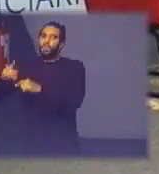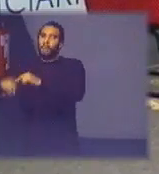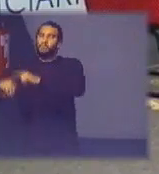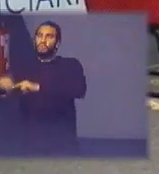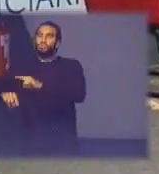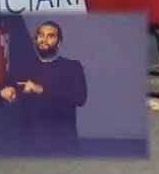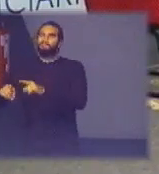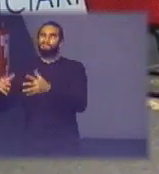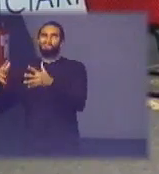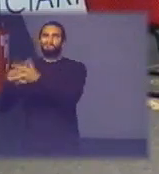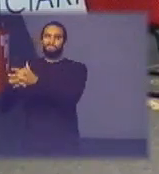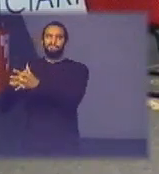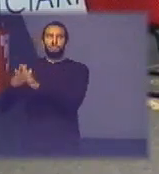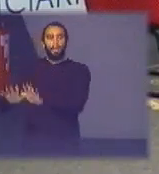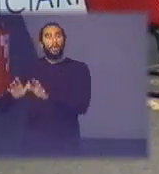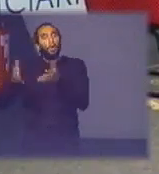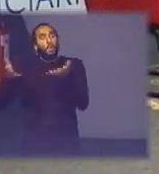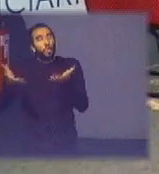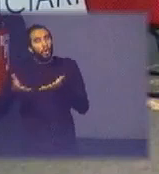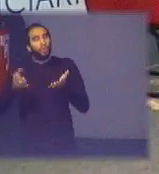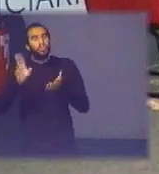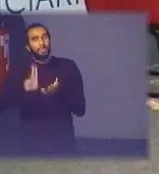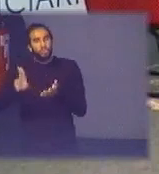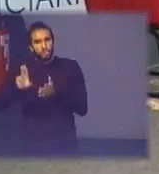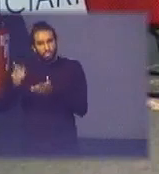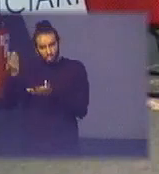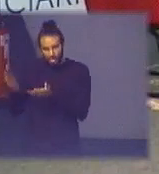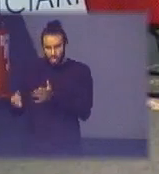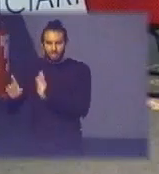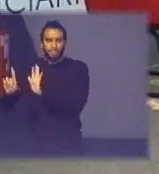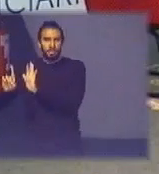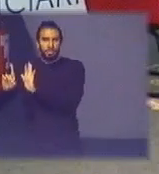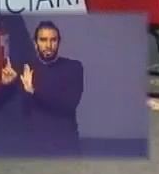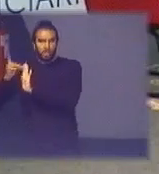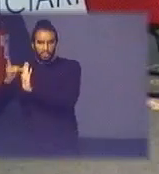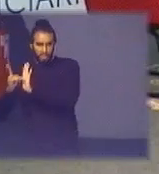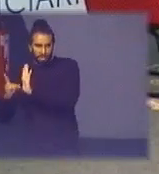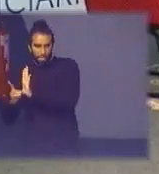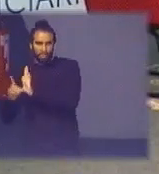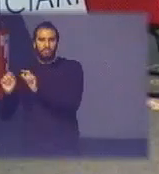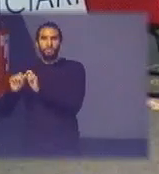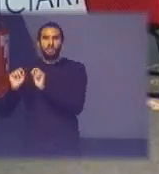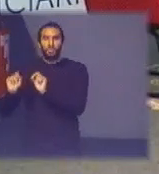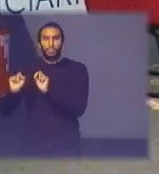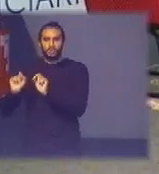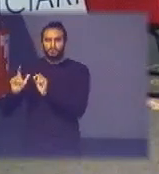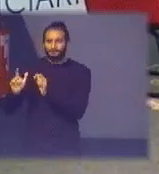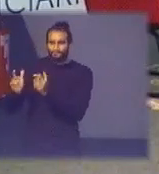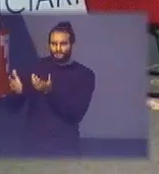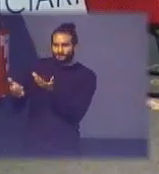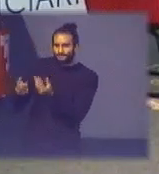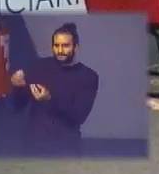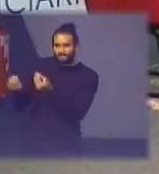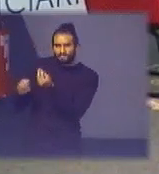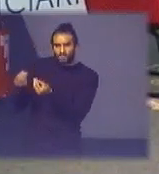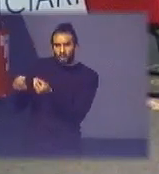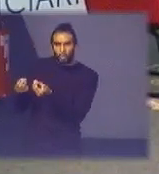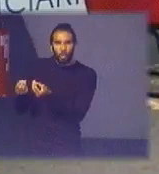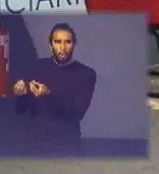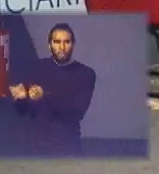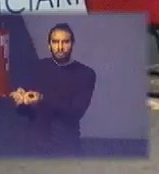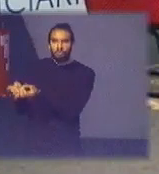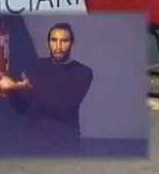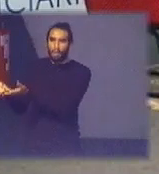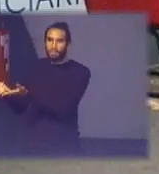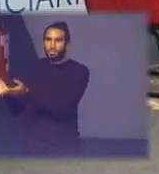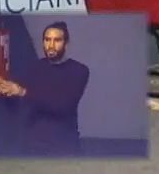brasileiras estão utilizando esse decreto para fazer proporcionar o desfazimento que é regulamentado de outra